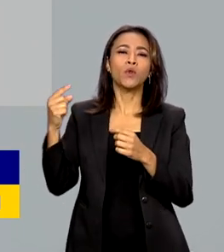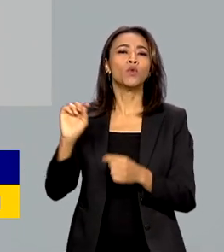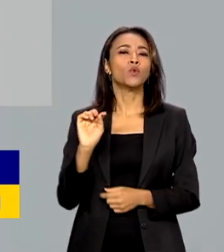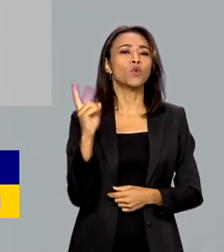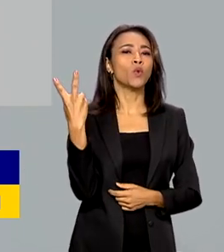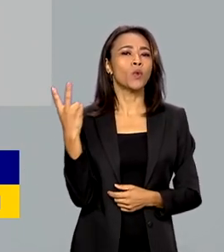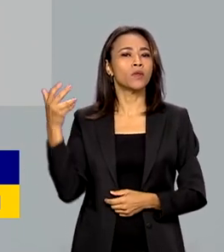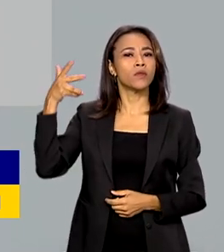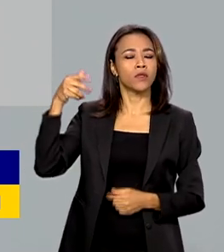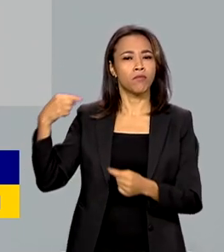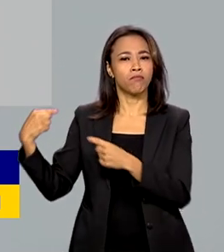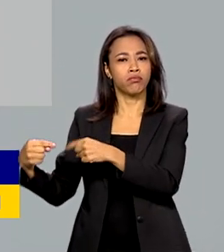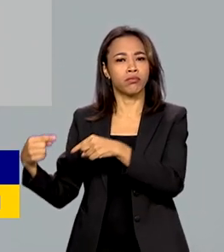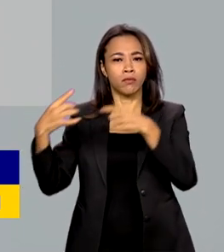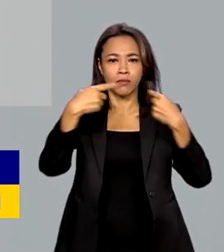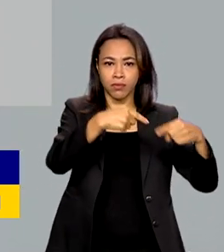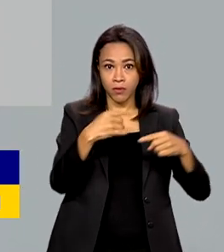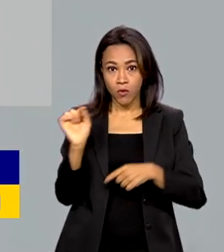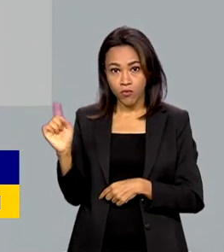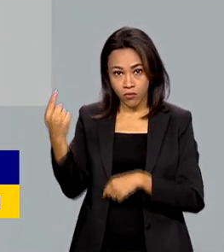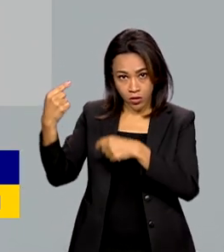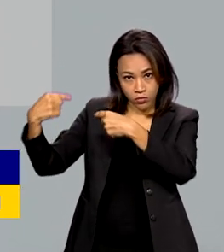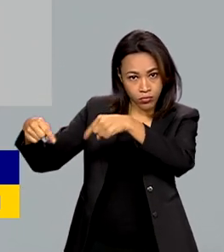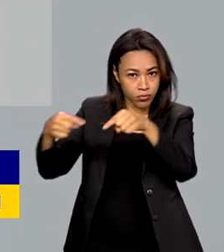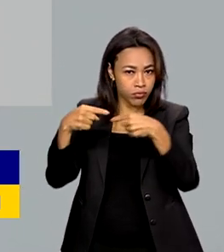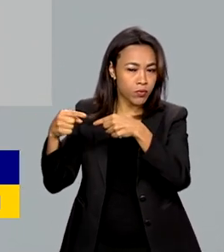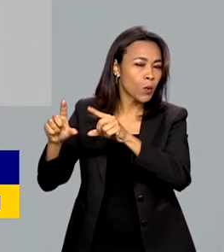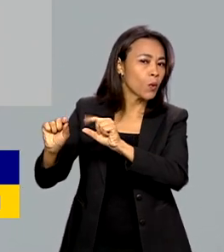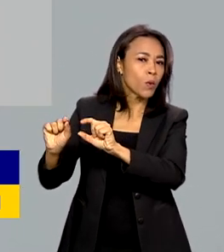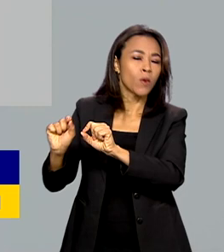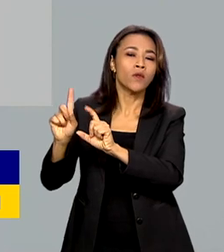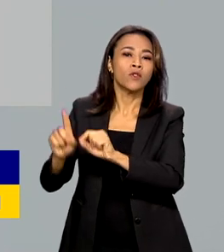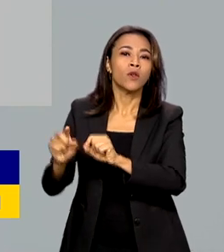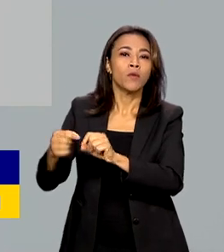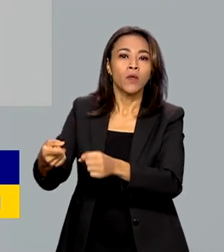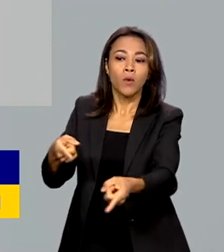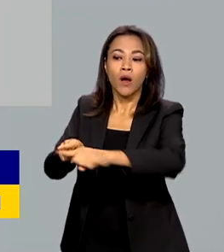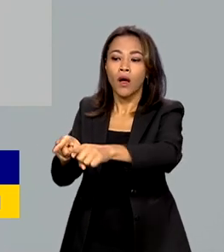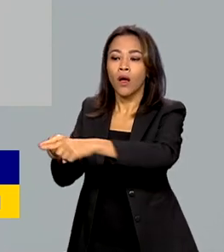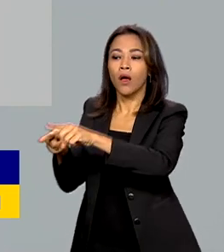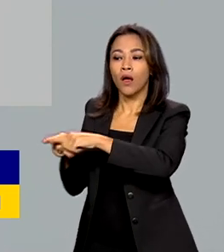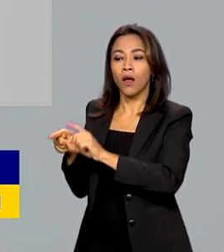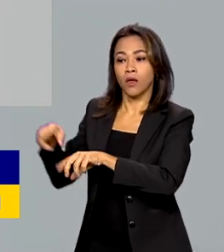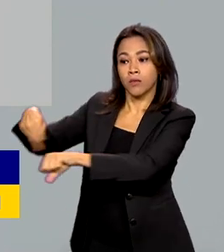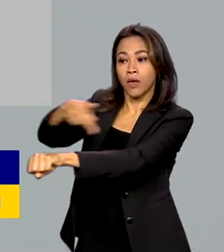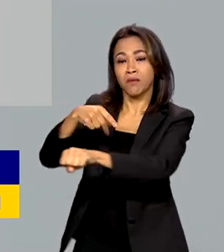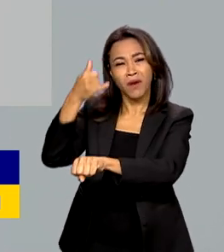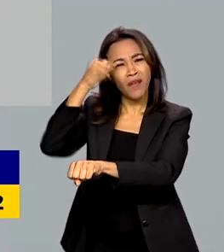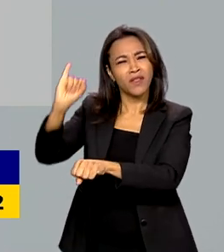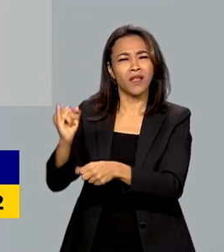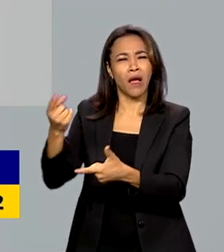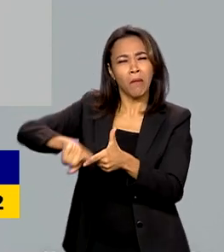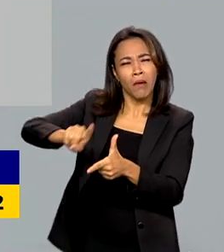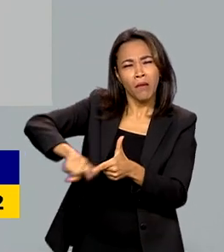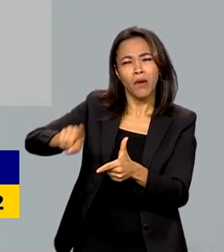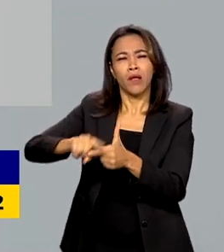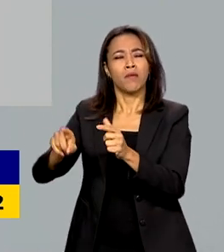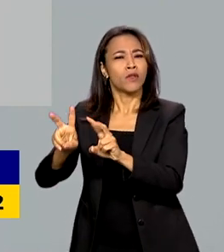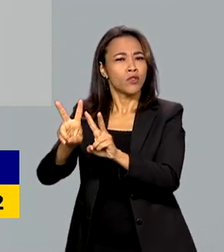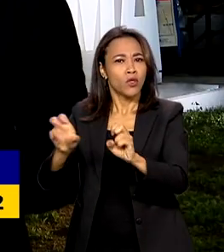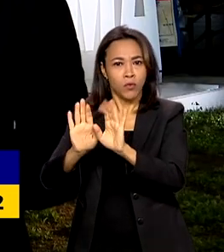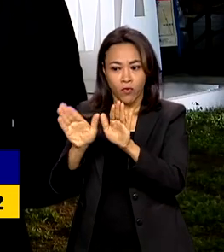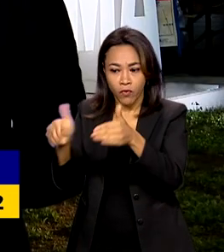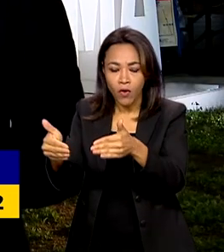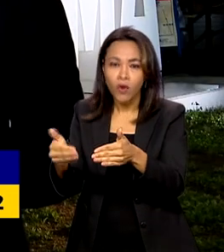de discussões. Uma delas vai tratar da cooperação entre os países para se evitar crises com foco na segurança